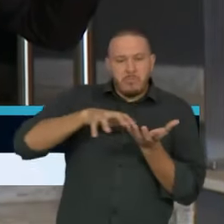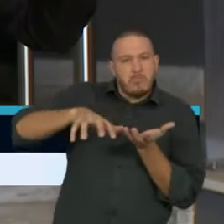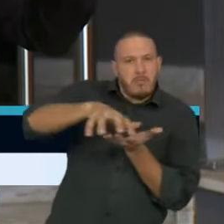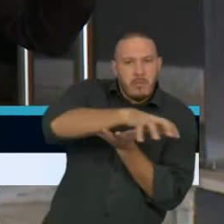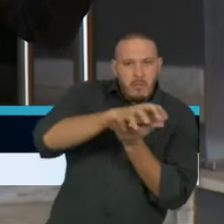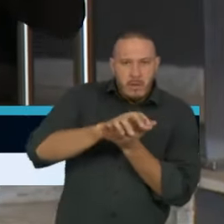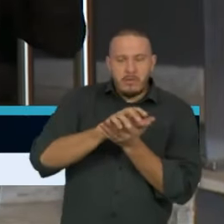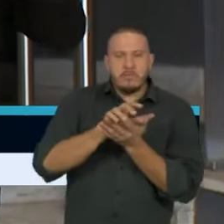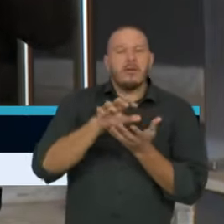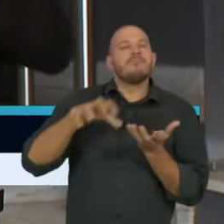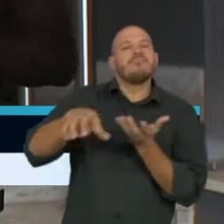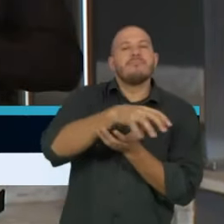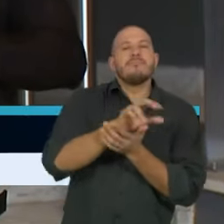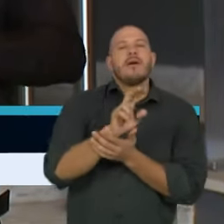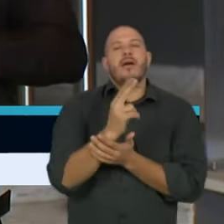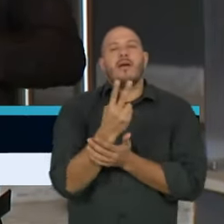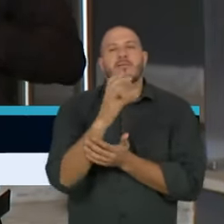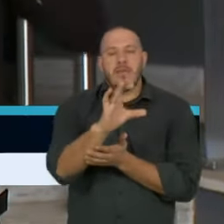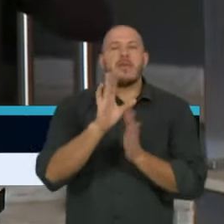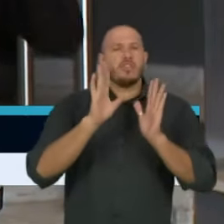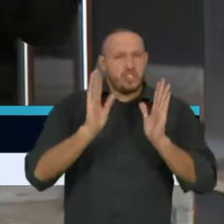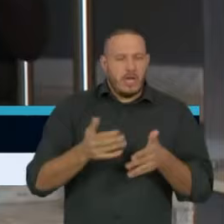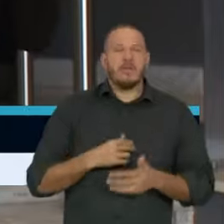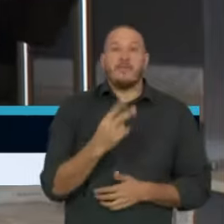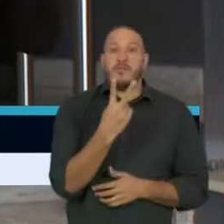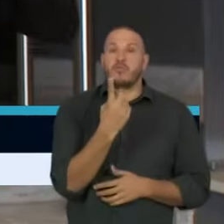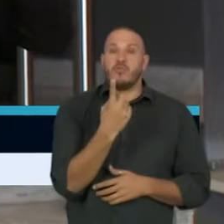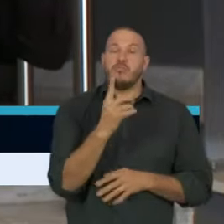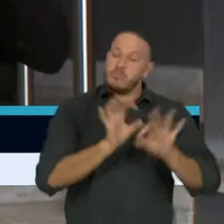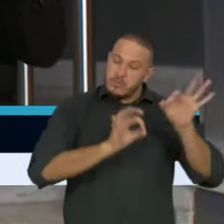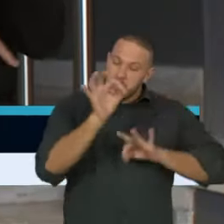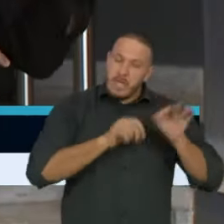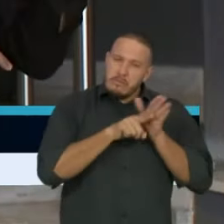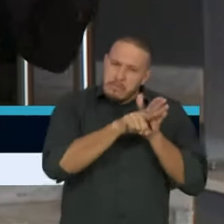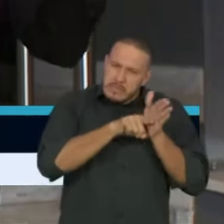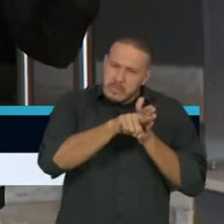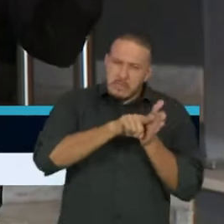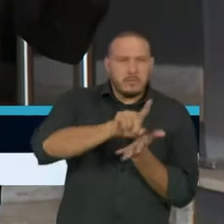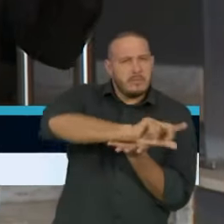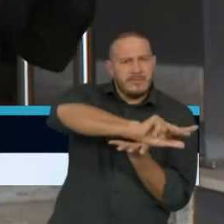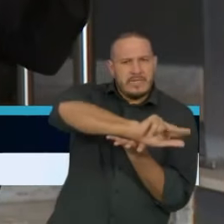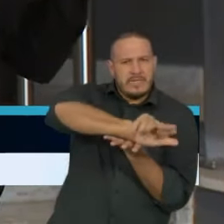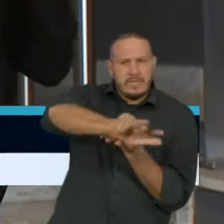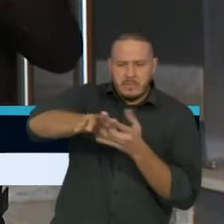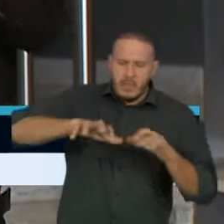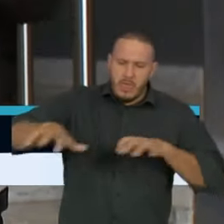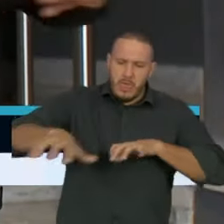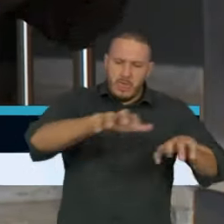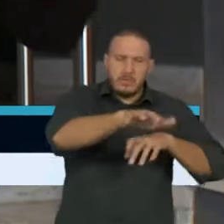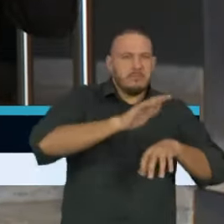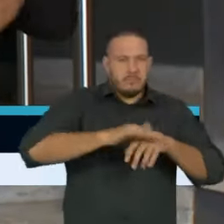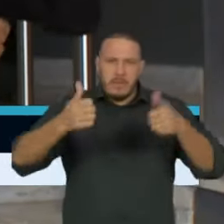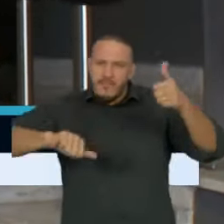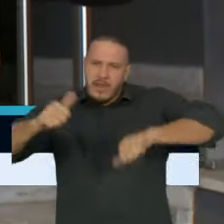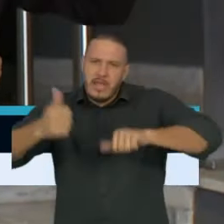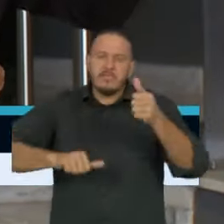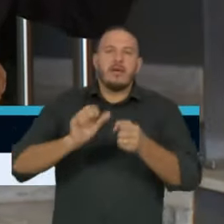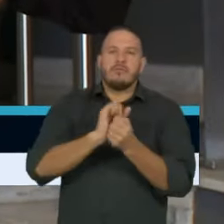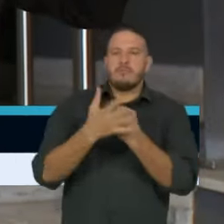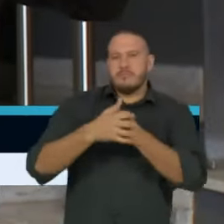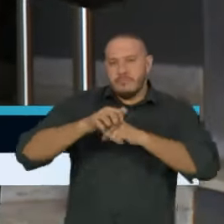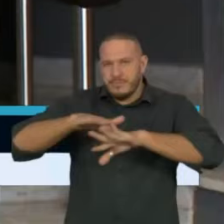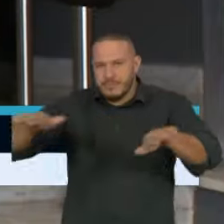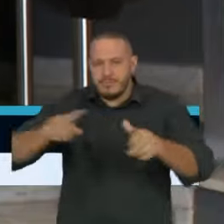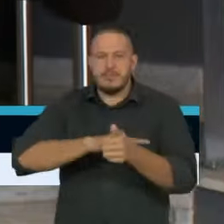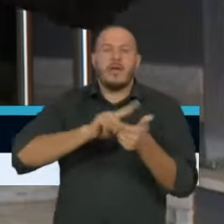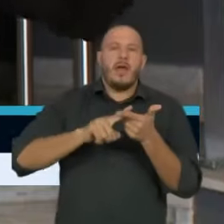e já desencadeamos 21 projetos de pesquisa realizados nas diferentes áreas, tanto na área de avaliação de transmissão, a área